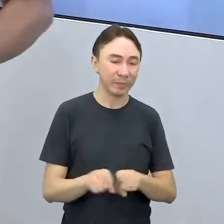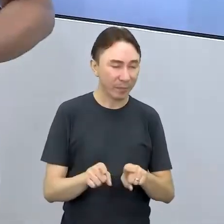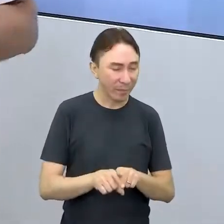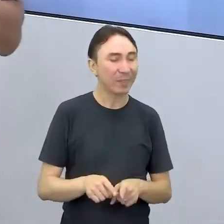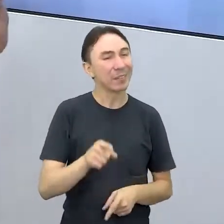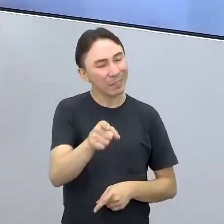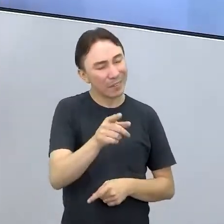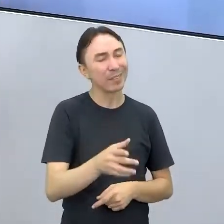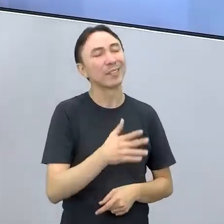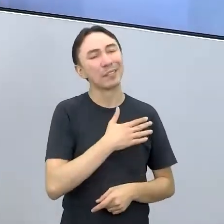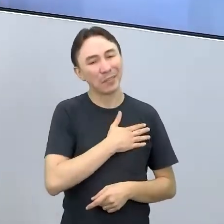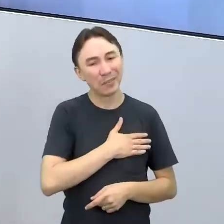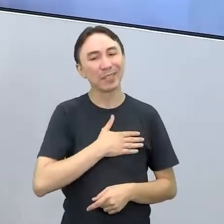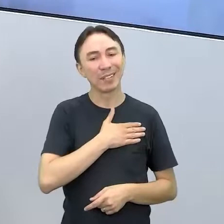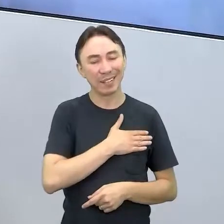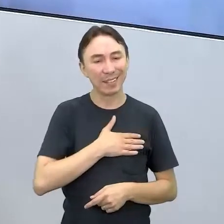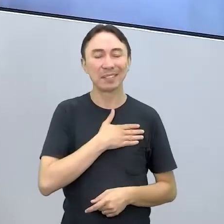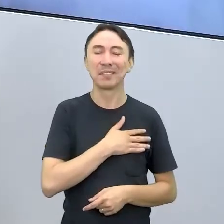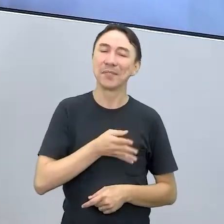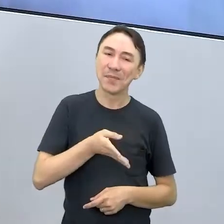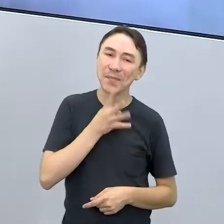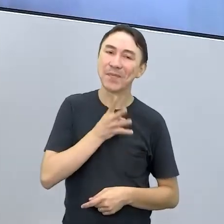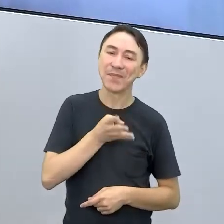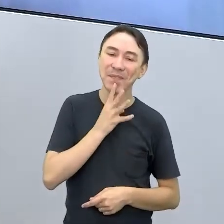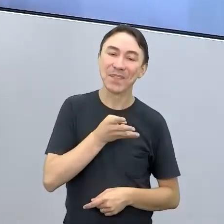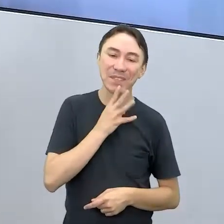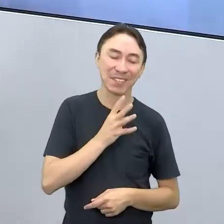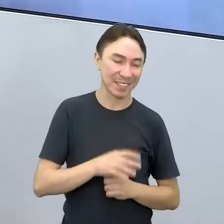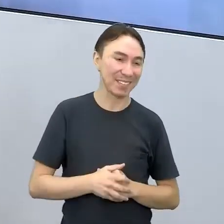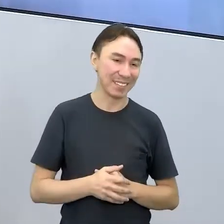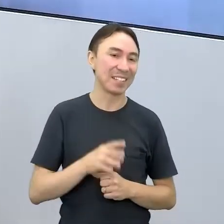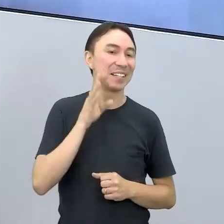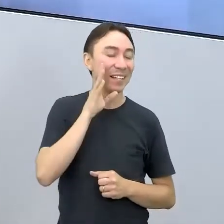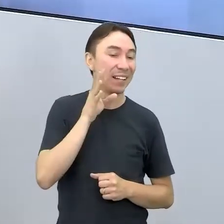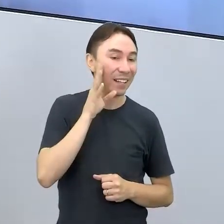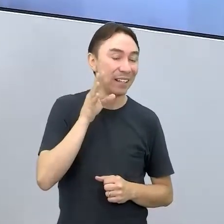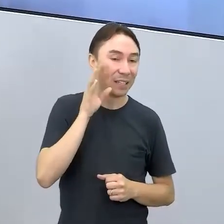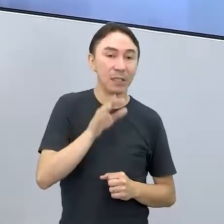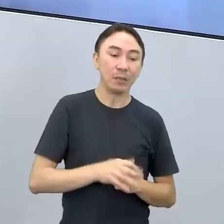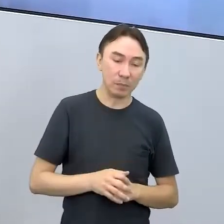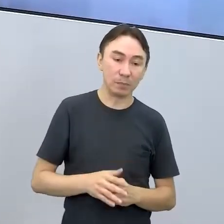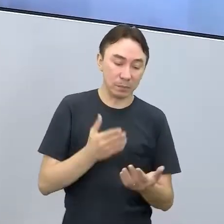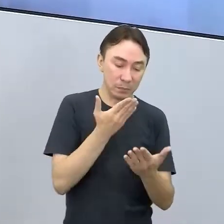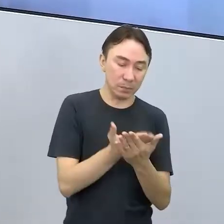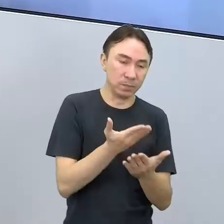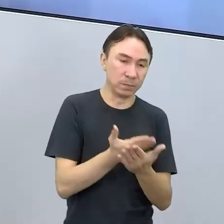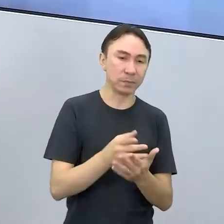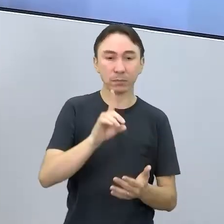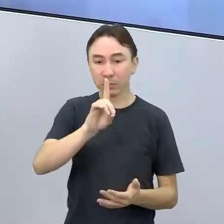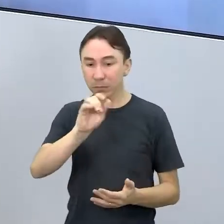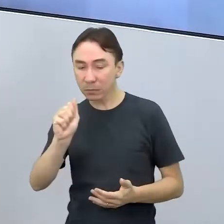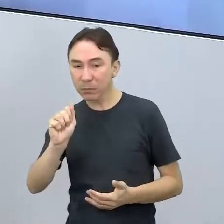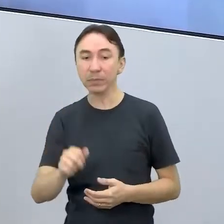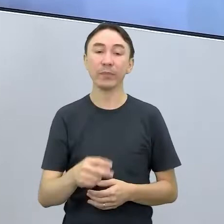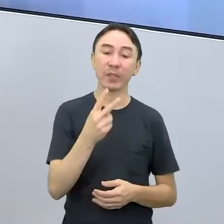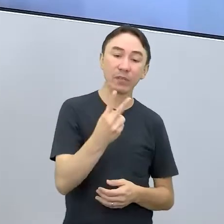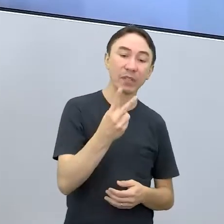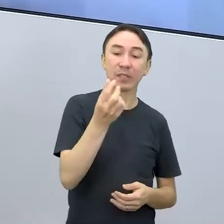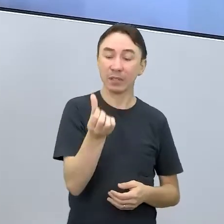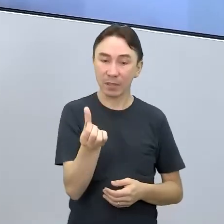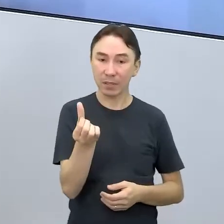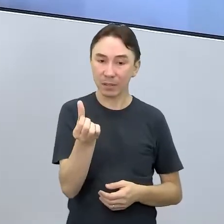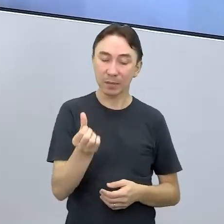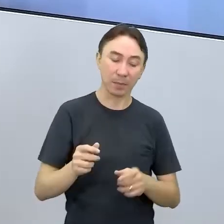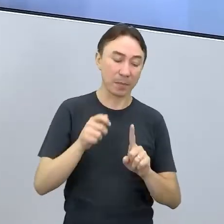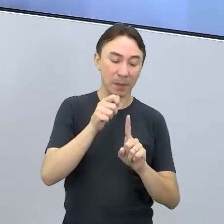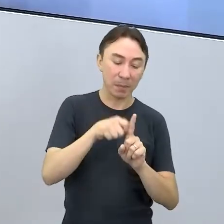certeza que você vai gostar muito desse papo. Vai ser muito legal. É aula do dia 26 de abril. Então, confere lá que vai ser muito